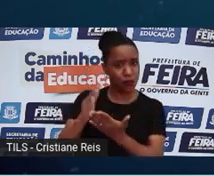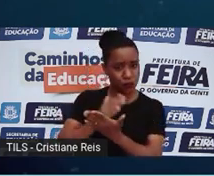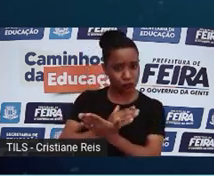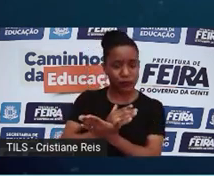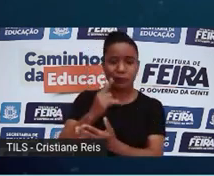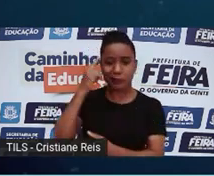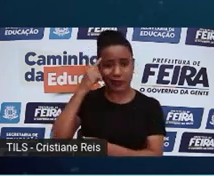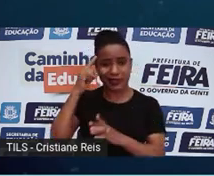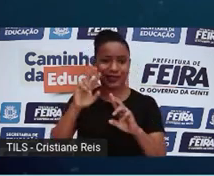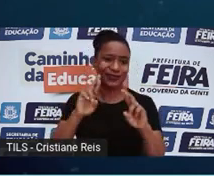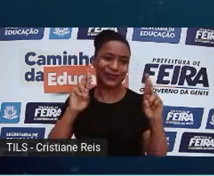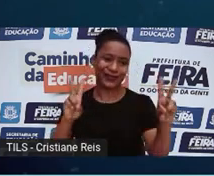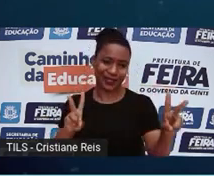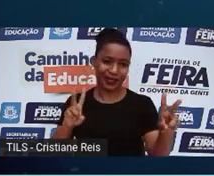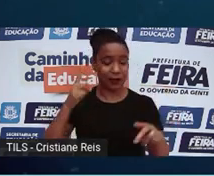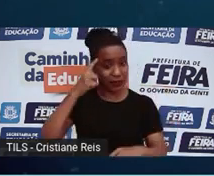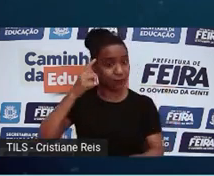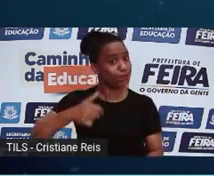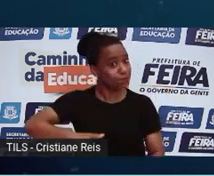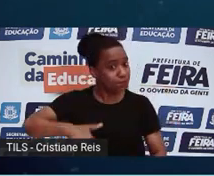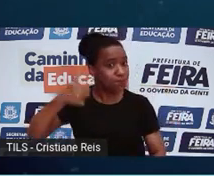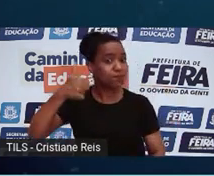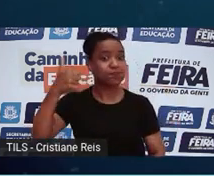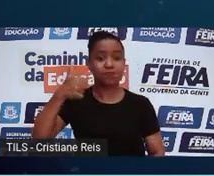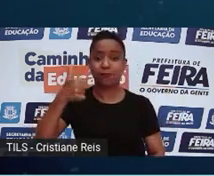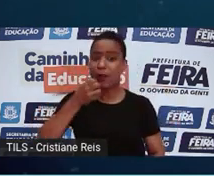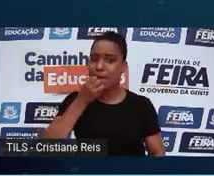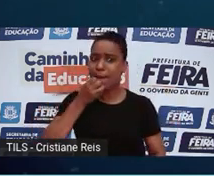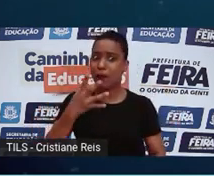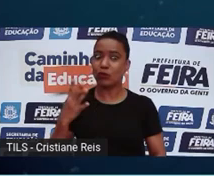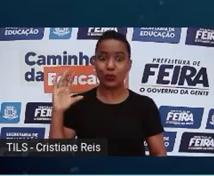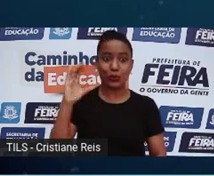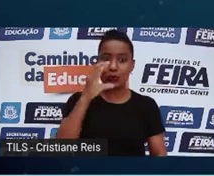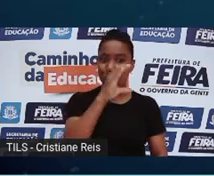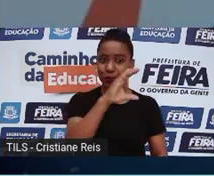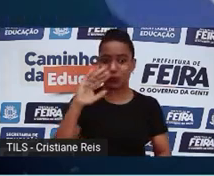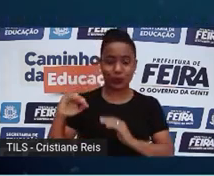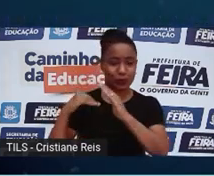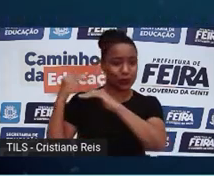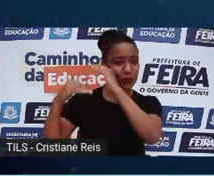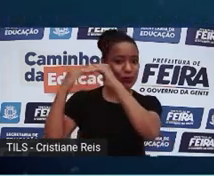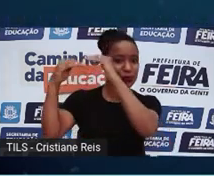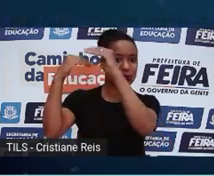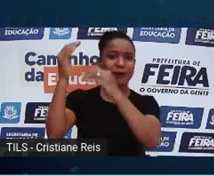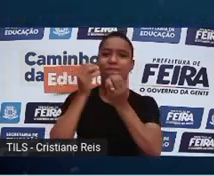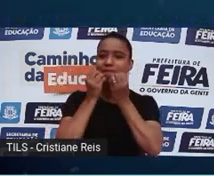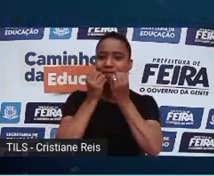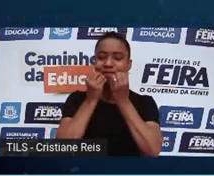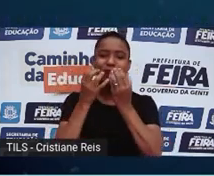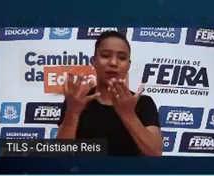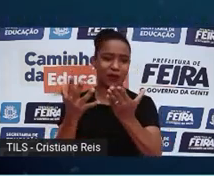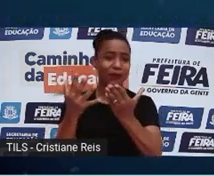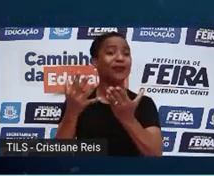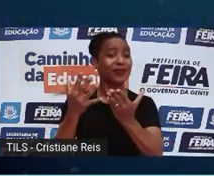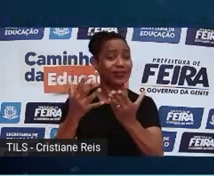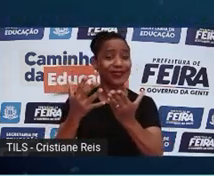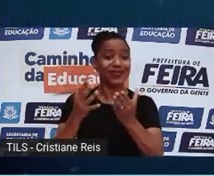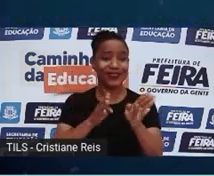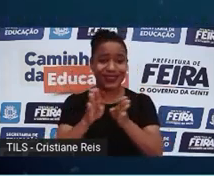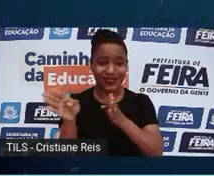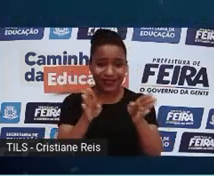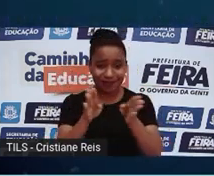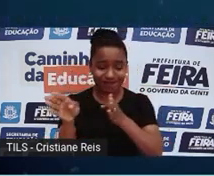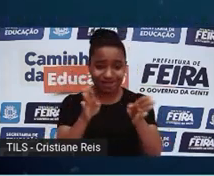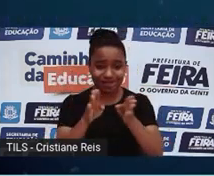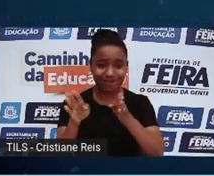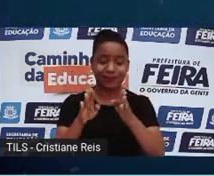biotecnologia. Viam aquilo como um progresso na ciência, que poderia ser útil e abriria novos caminhos e possibilidades para